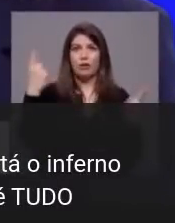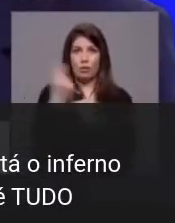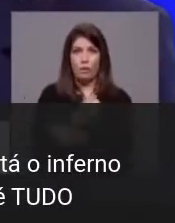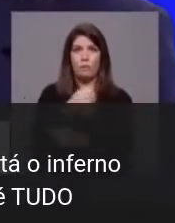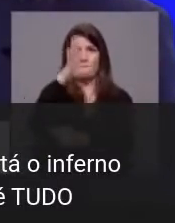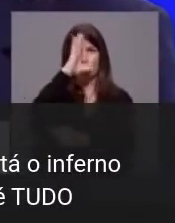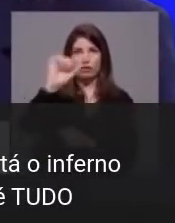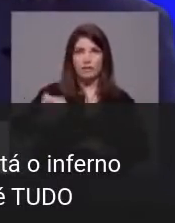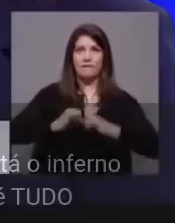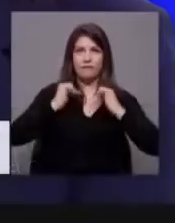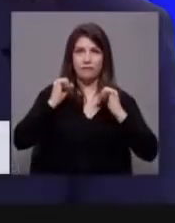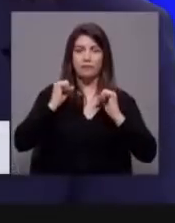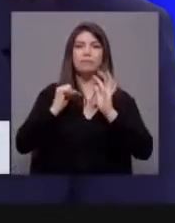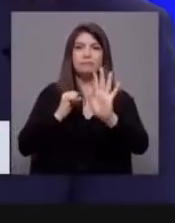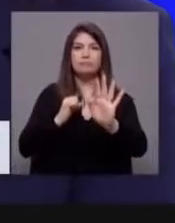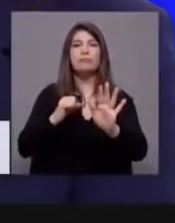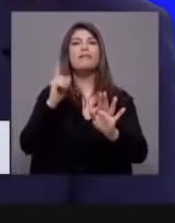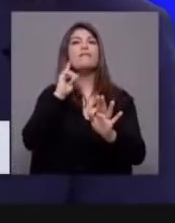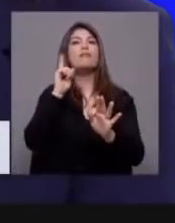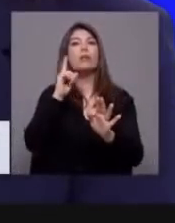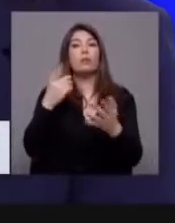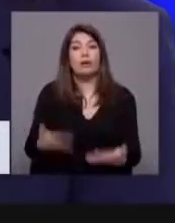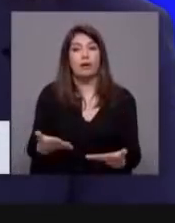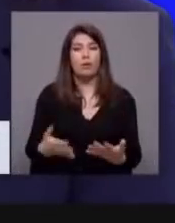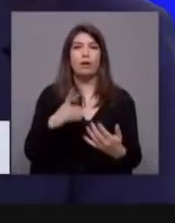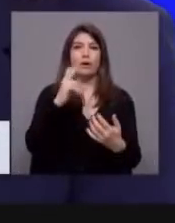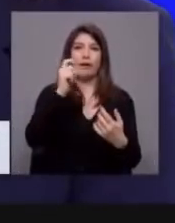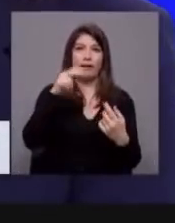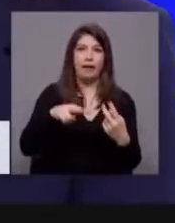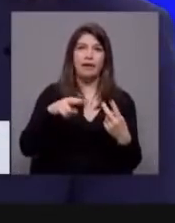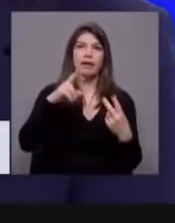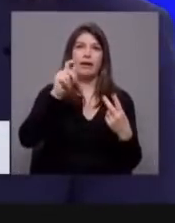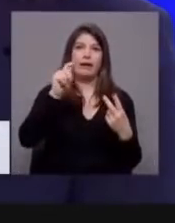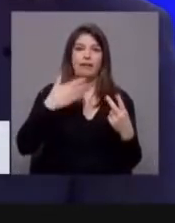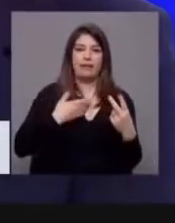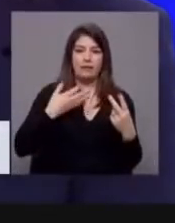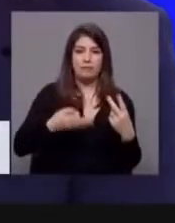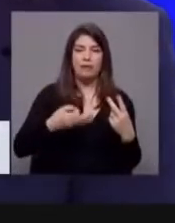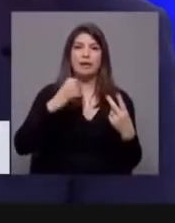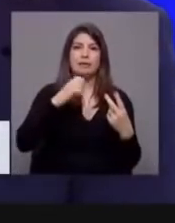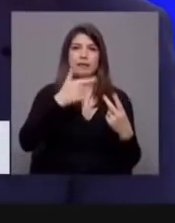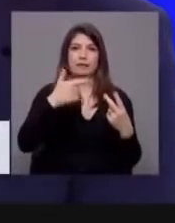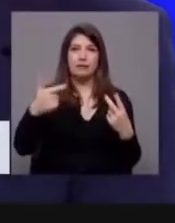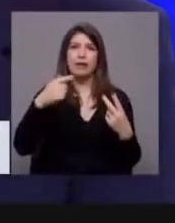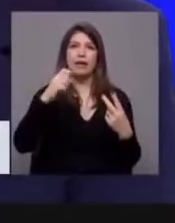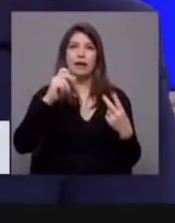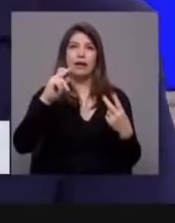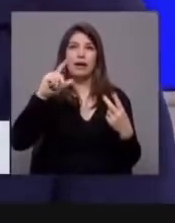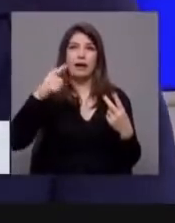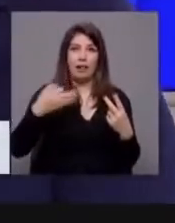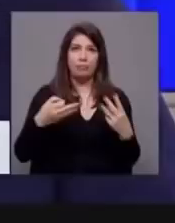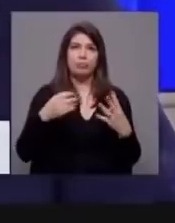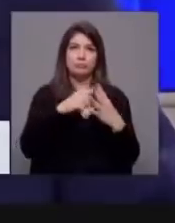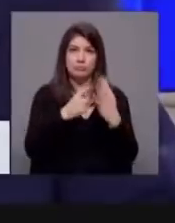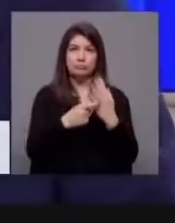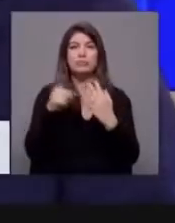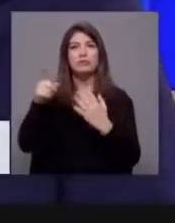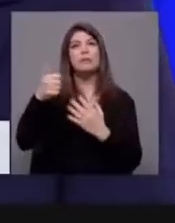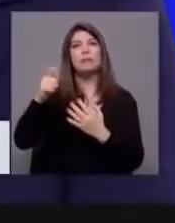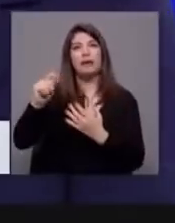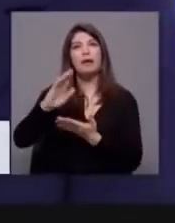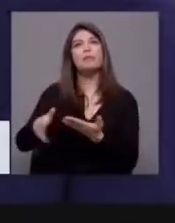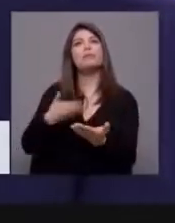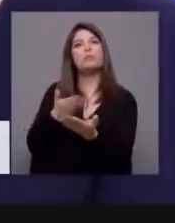E, tendo em conta as cotações de hoje, da REN, da EDP, do ICTT e da Galp, o que o Bloco de Esquerda nos